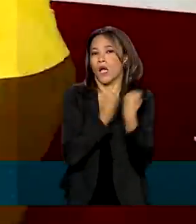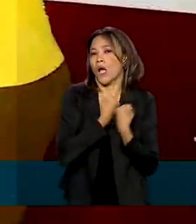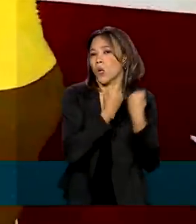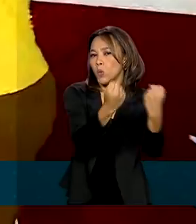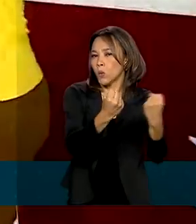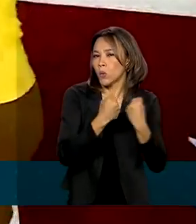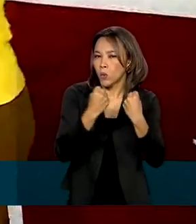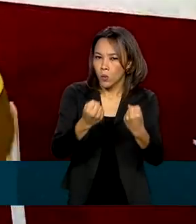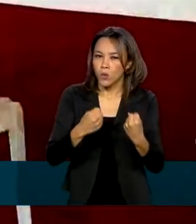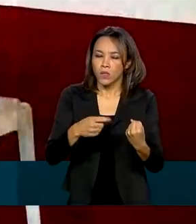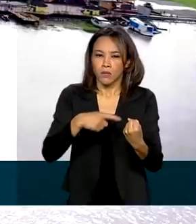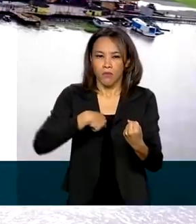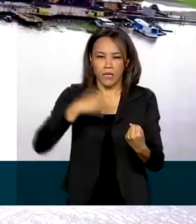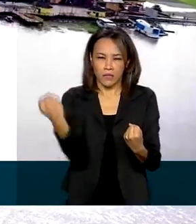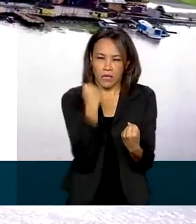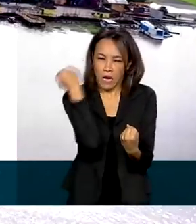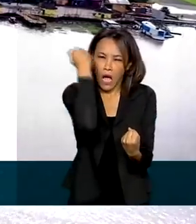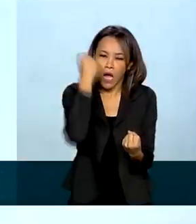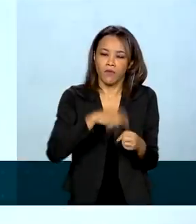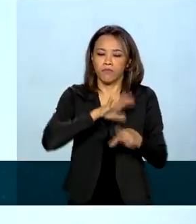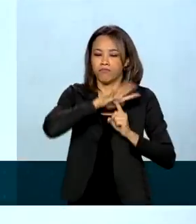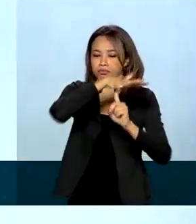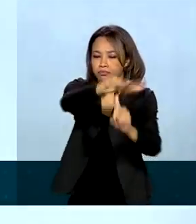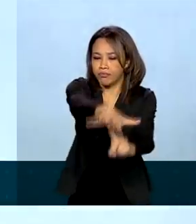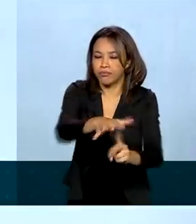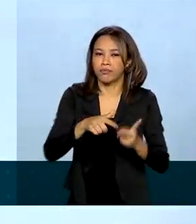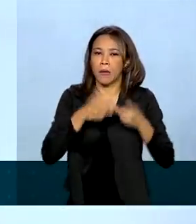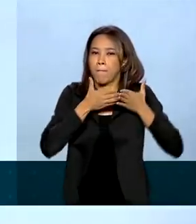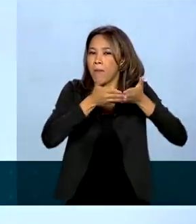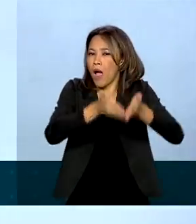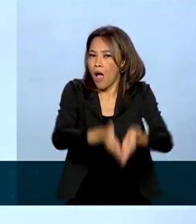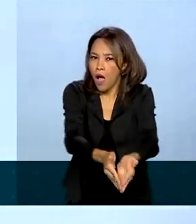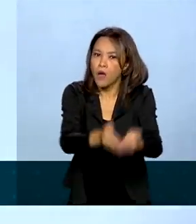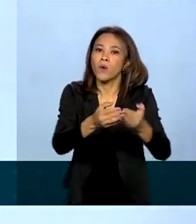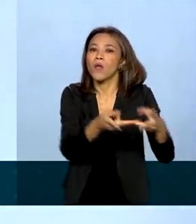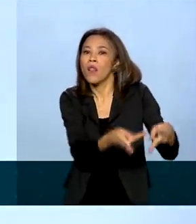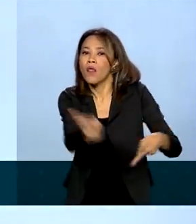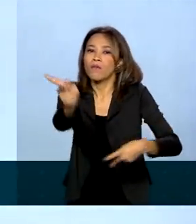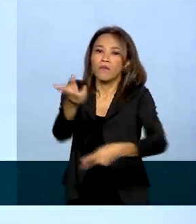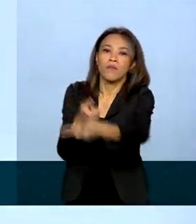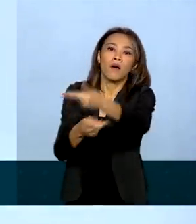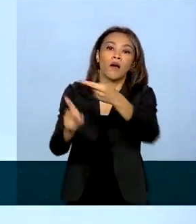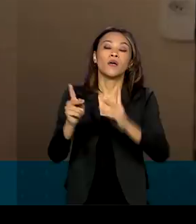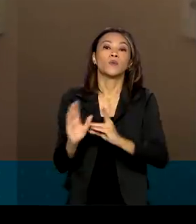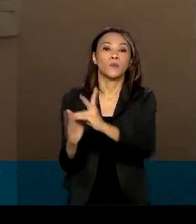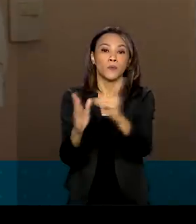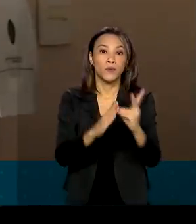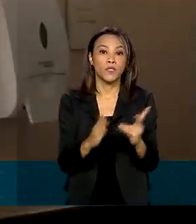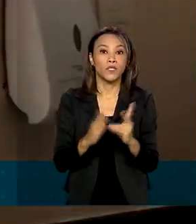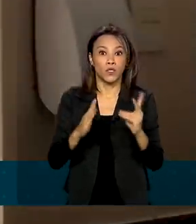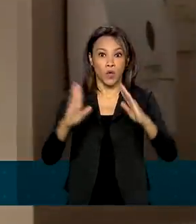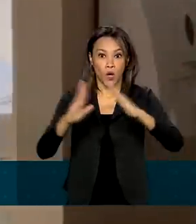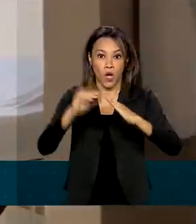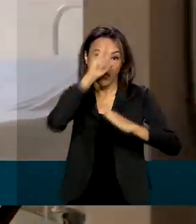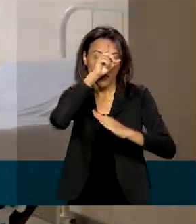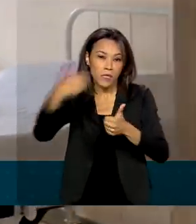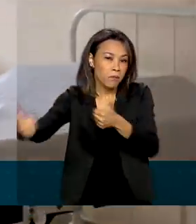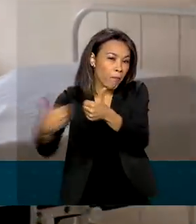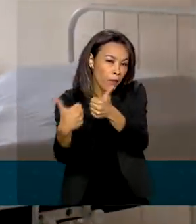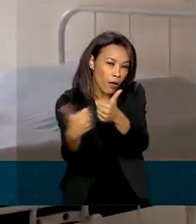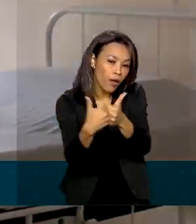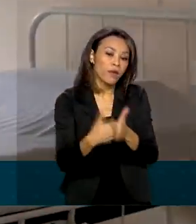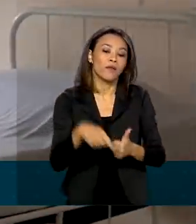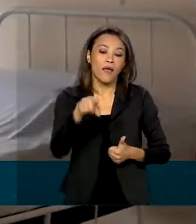casos mais graves. Viaturas, barcos e helicópteros levaram indígenas para os hospitais mais próximos. Essa força-tarefa,